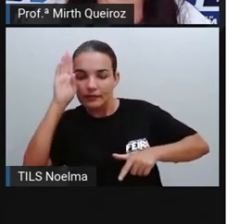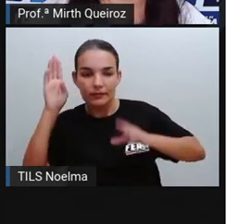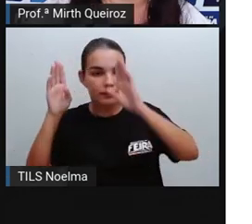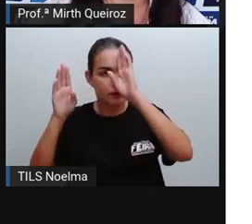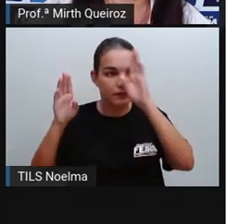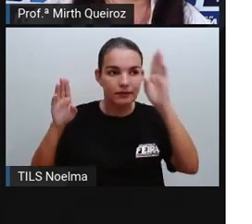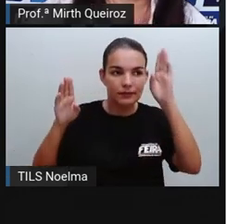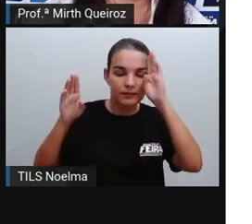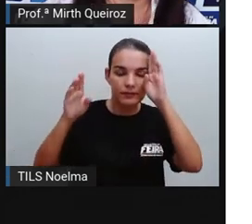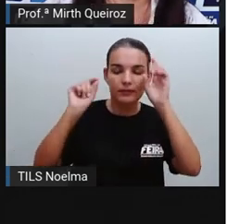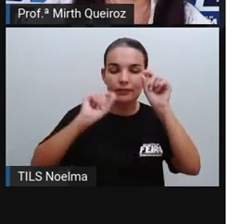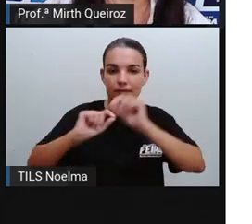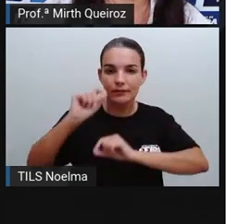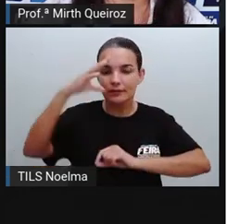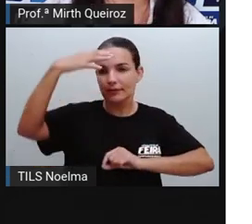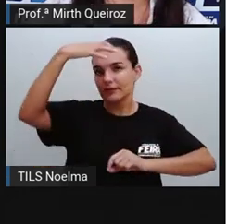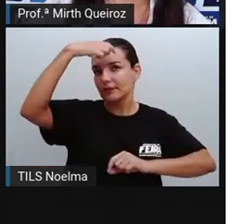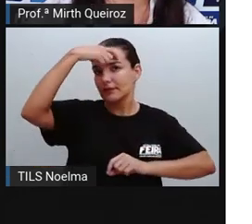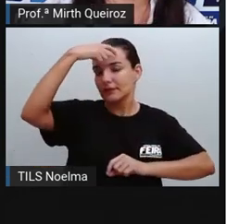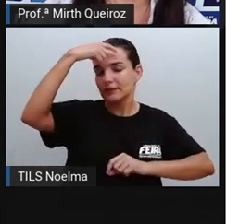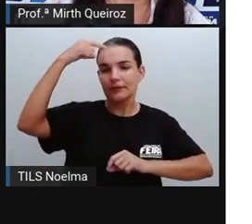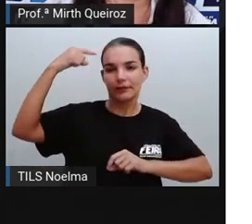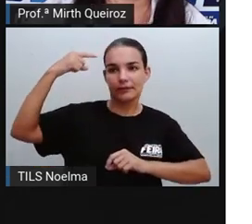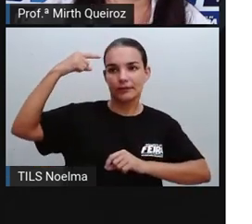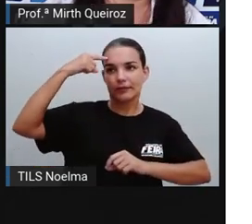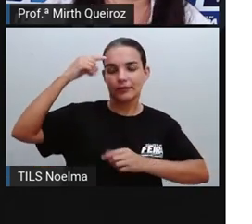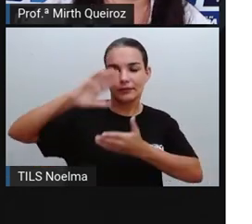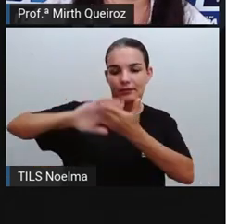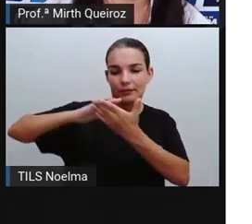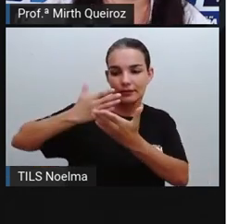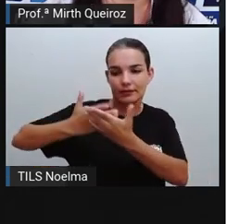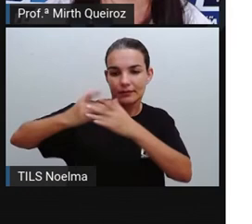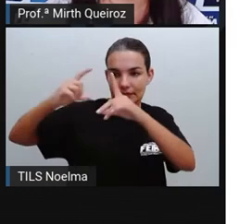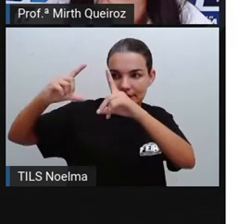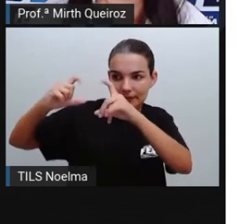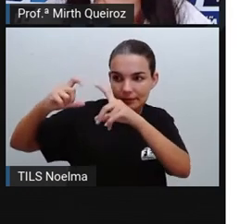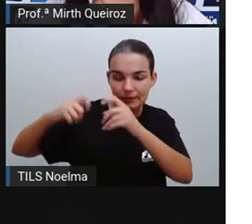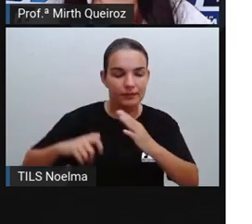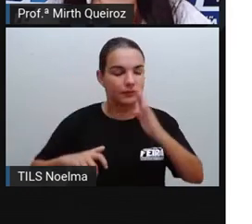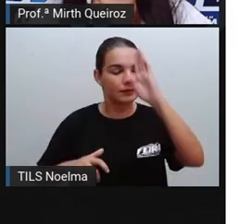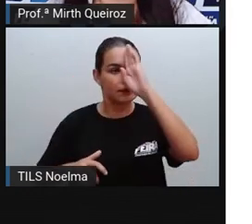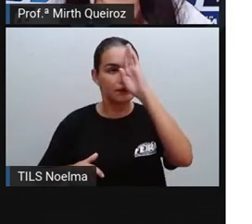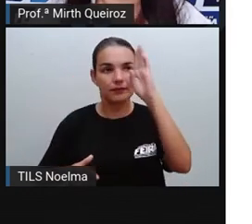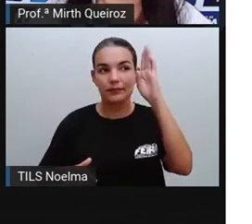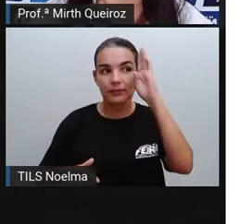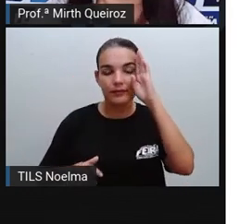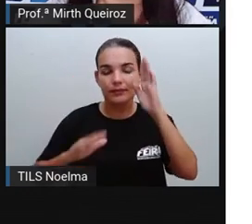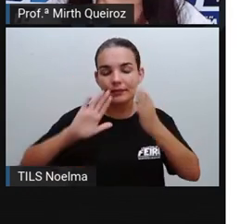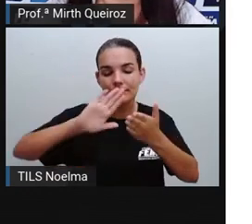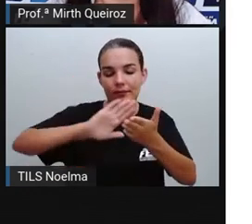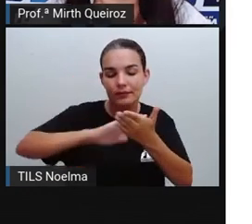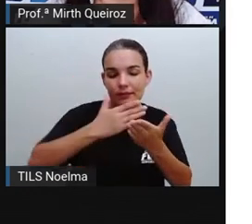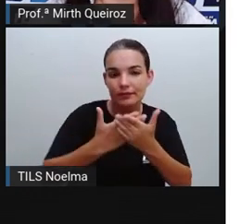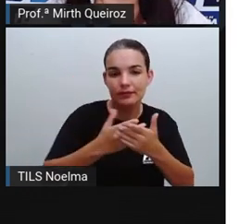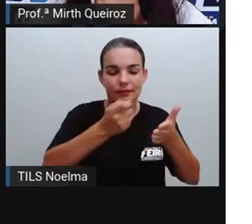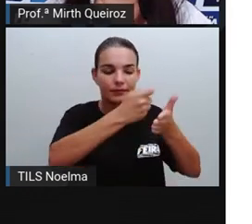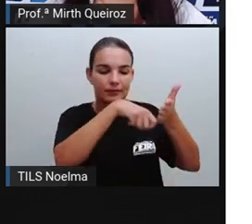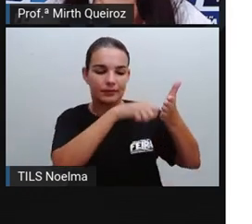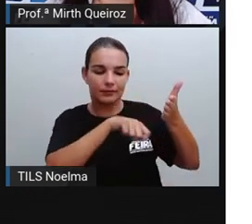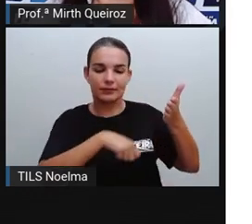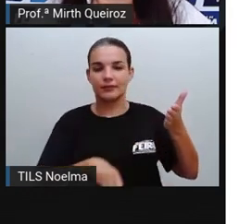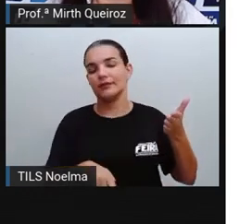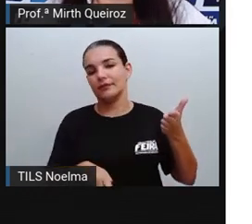O lado que trabalha a interpretação de imagens, né? E também a compreensão, a interpretação